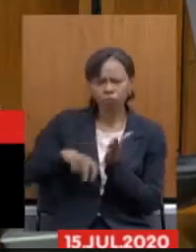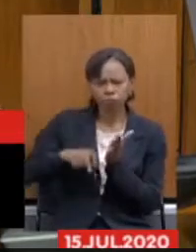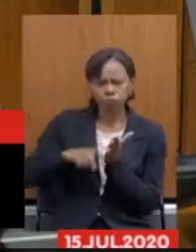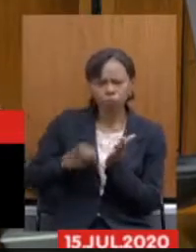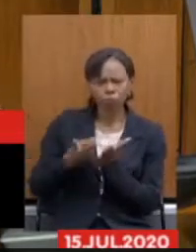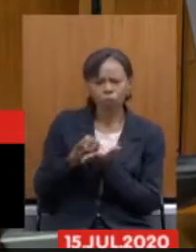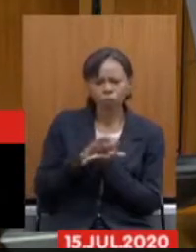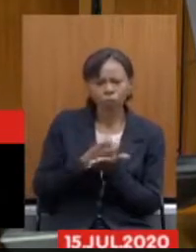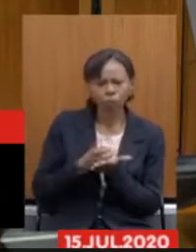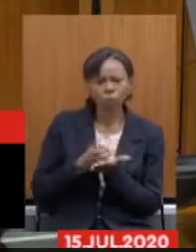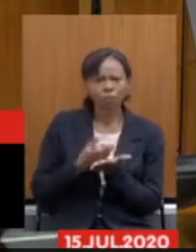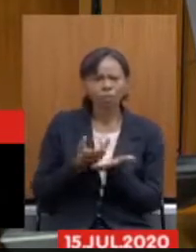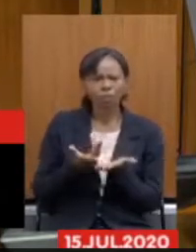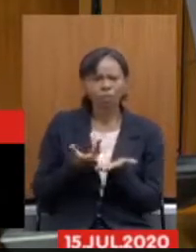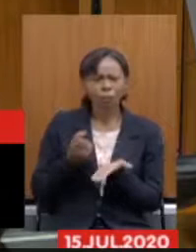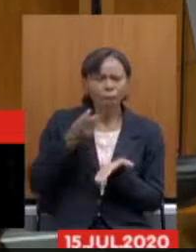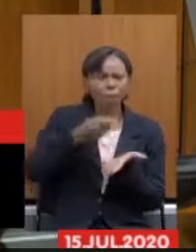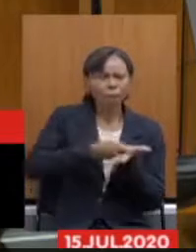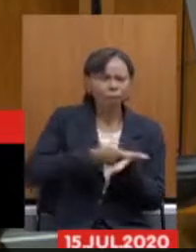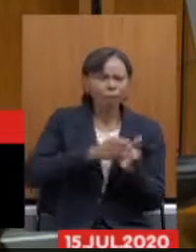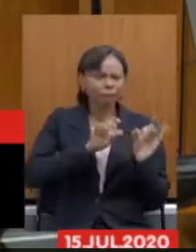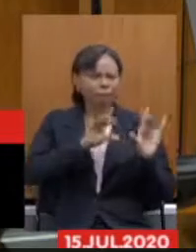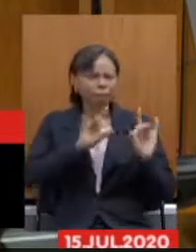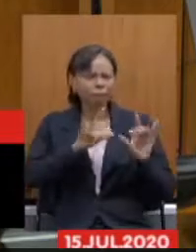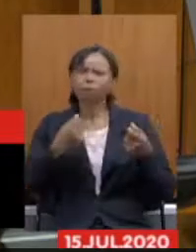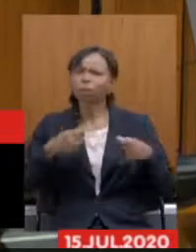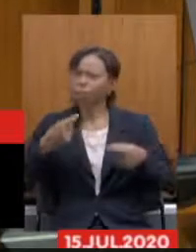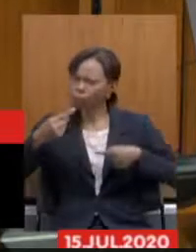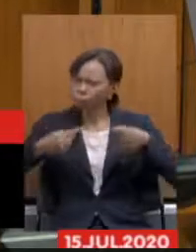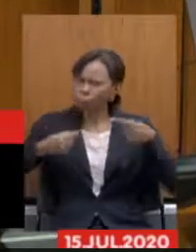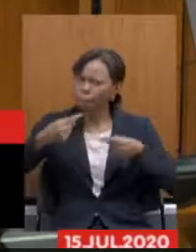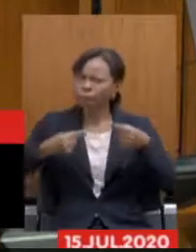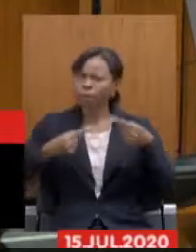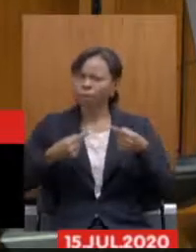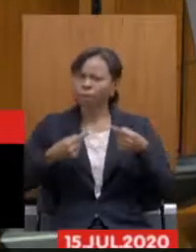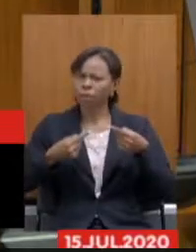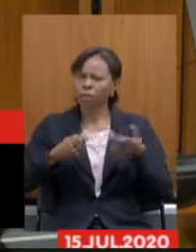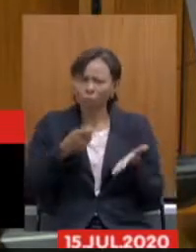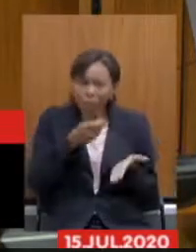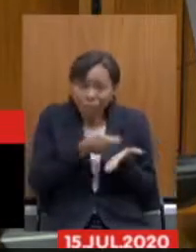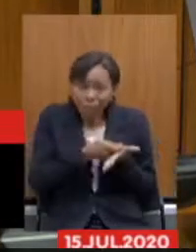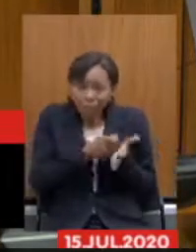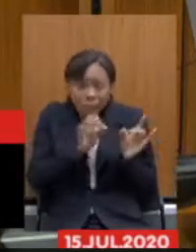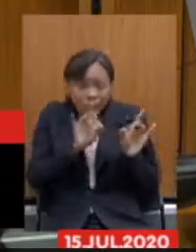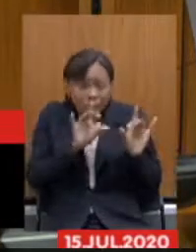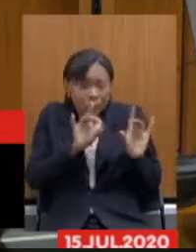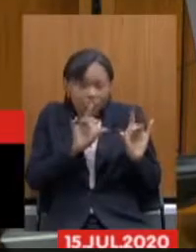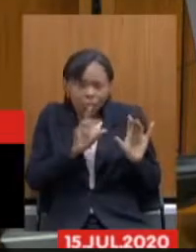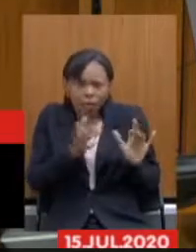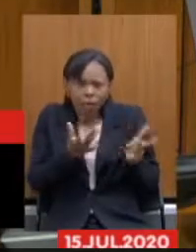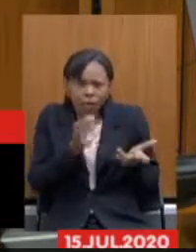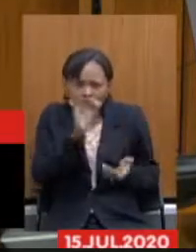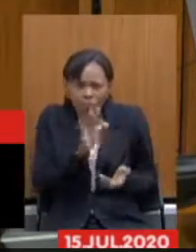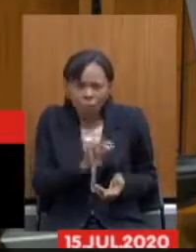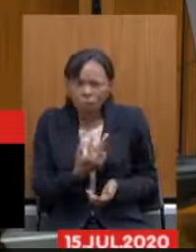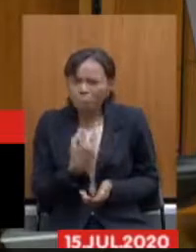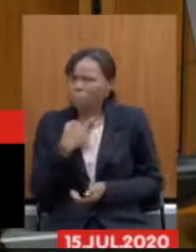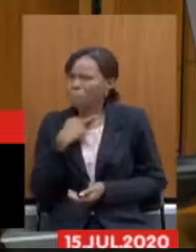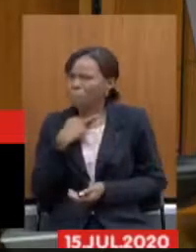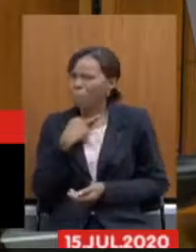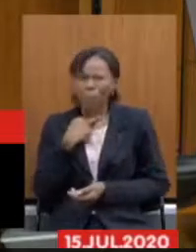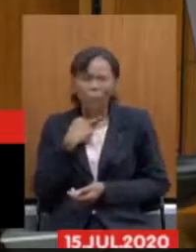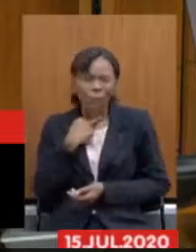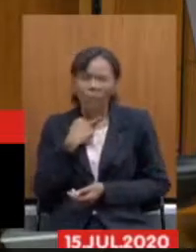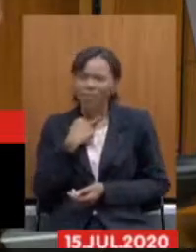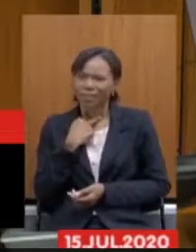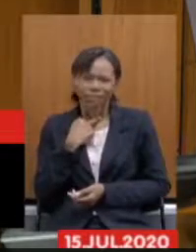precisa sim ter um debate sério na parte a contribuição extraordinária ela não pode nem existir ela não pode nem prosperar a alíquota